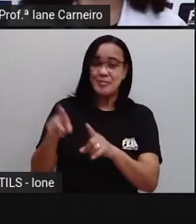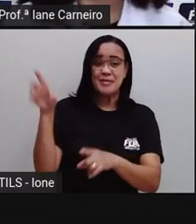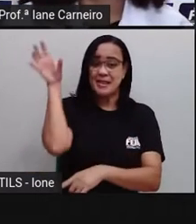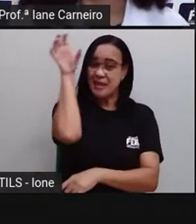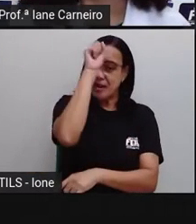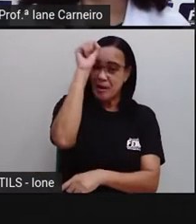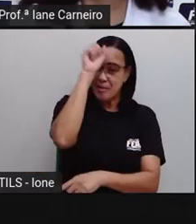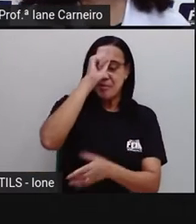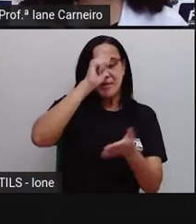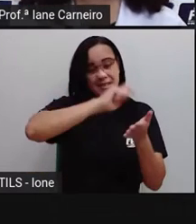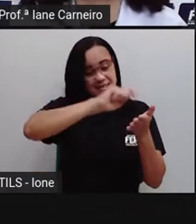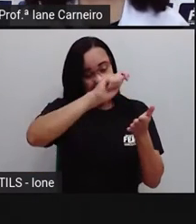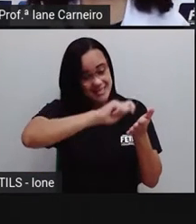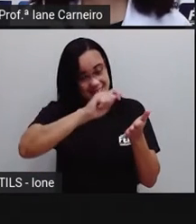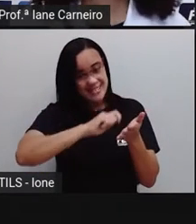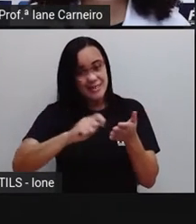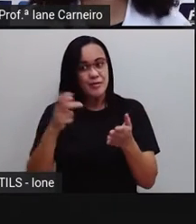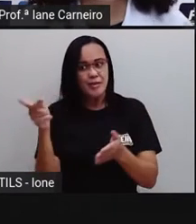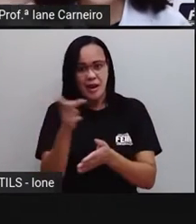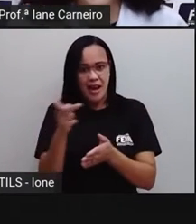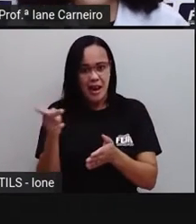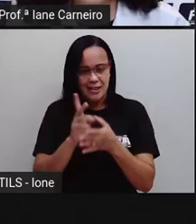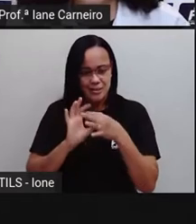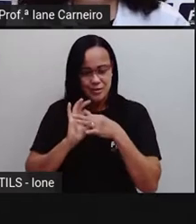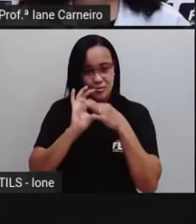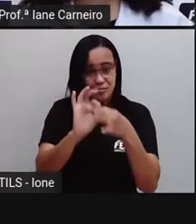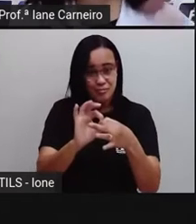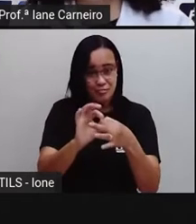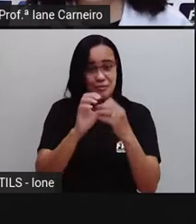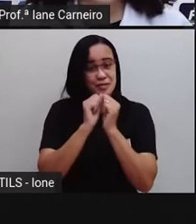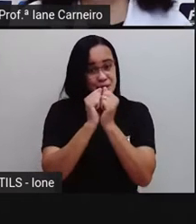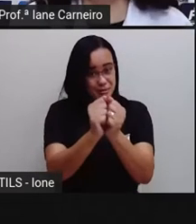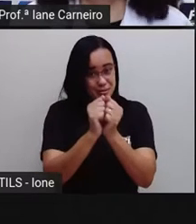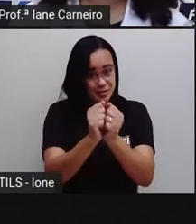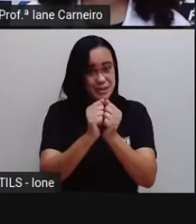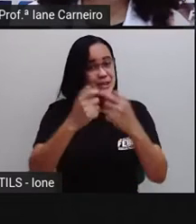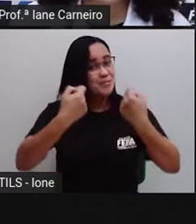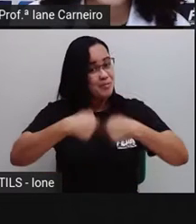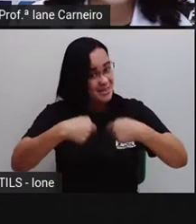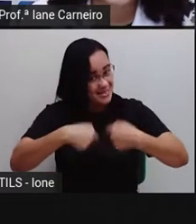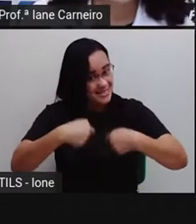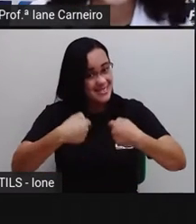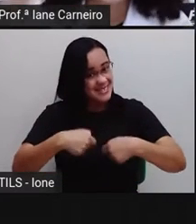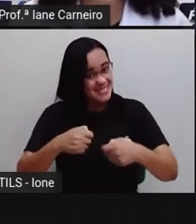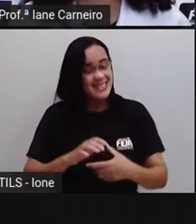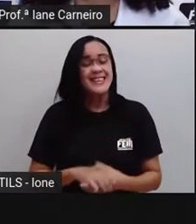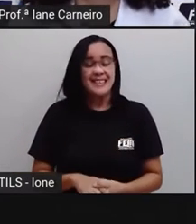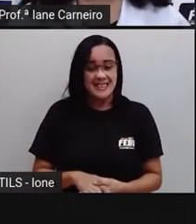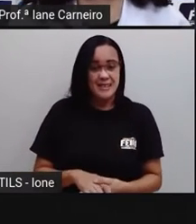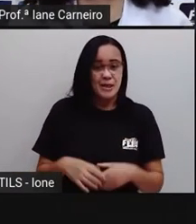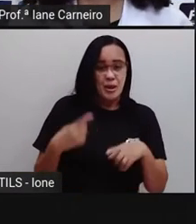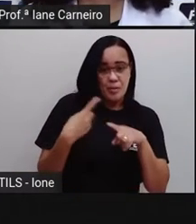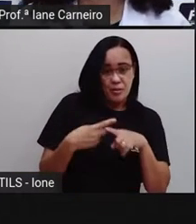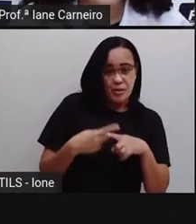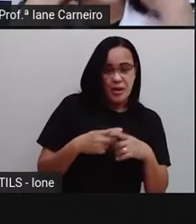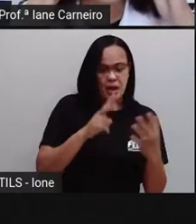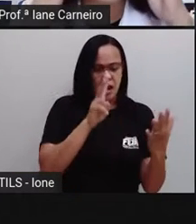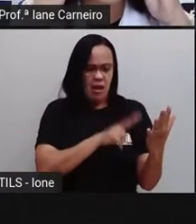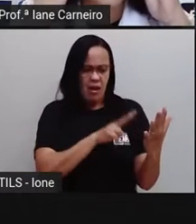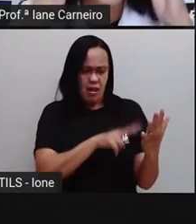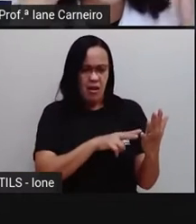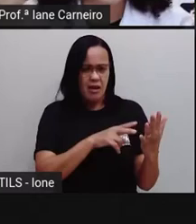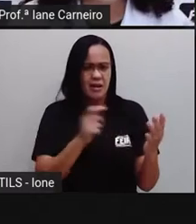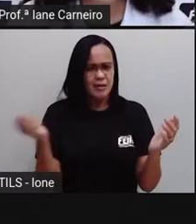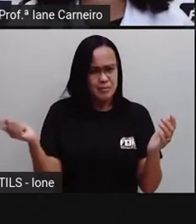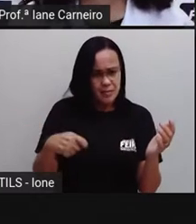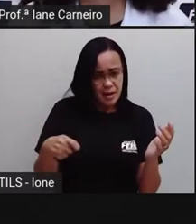tem a ver com a outra, né? A gente não consegue ler e sem escrever. E também a gente não consegue escrever sem saber ler, né? Quando